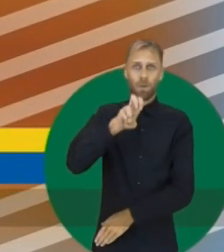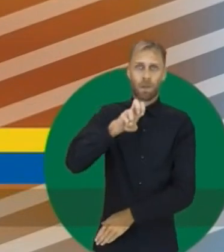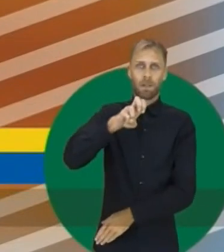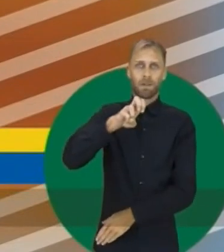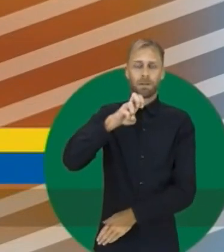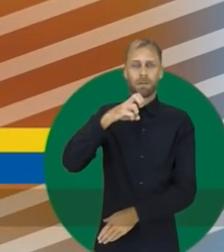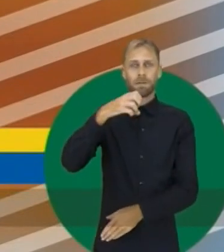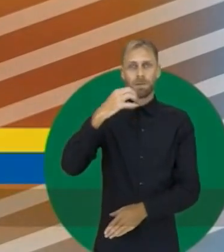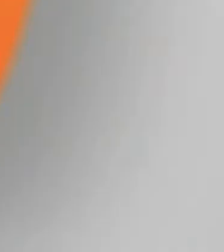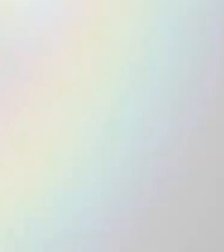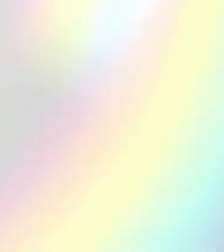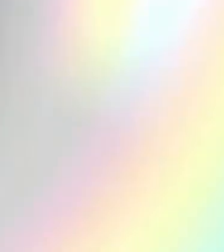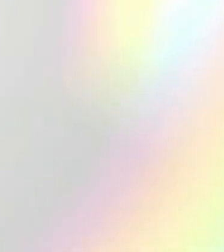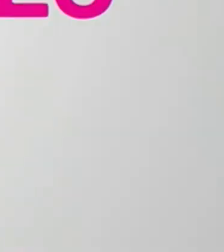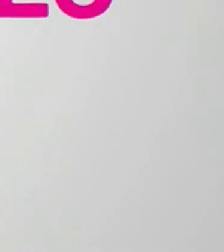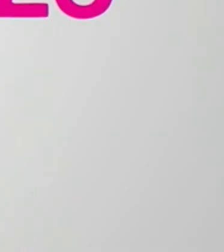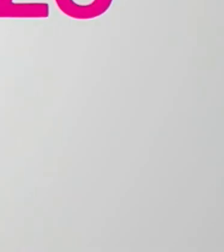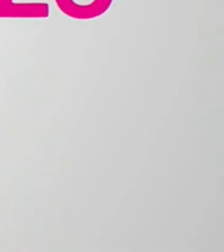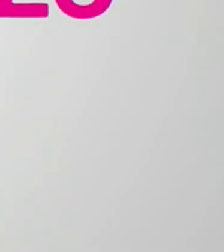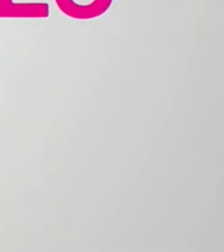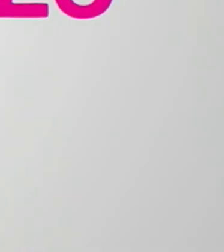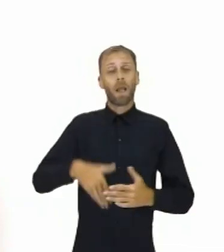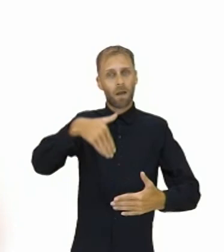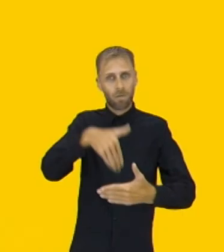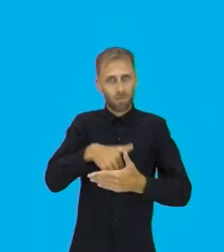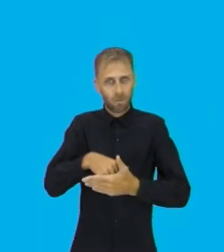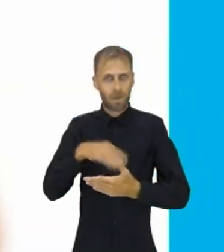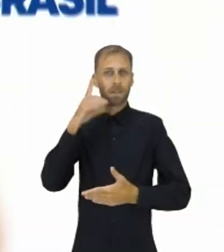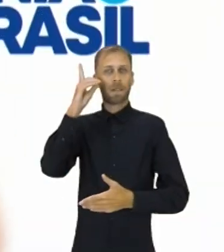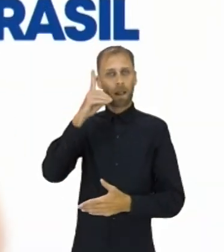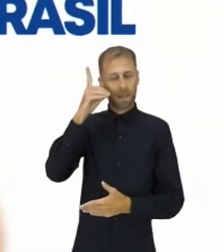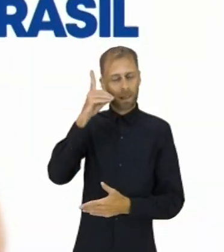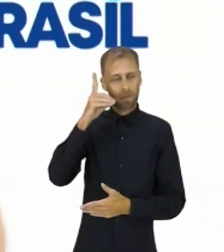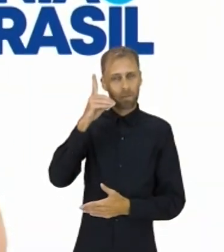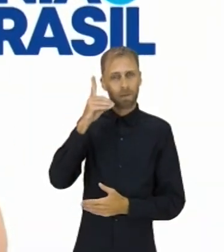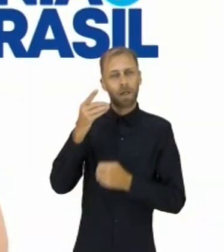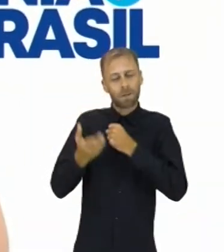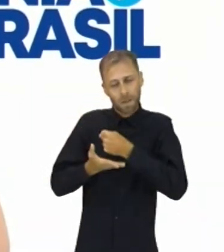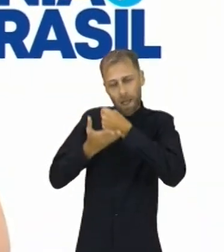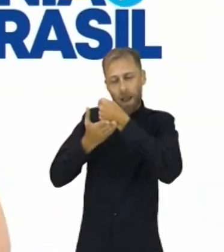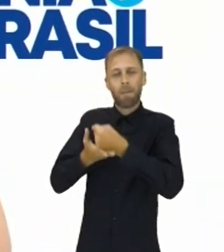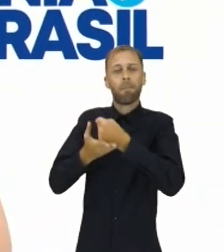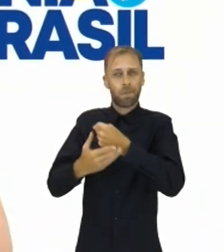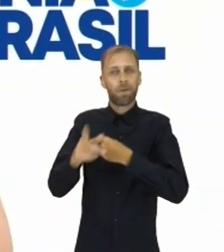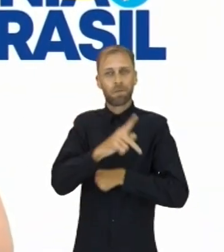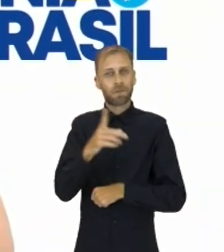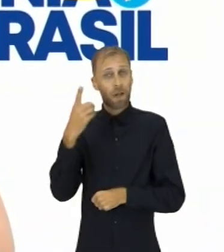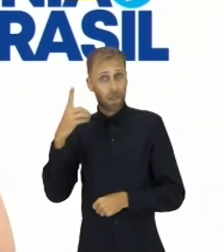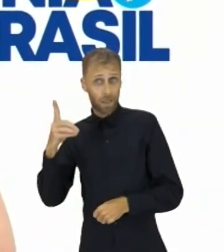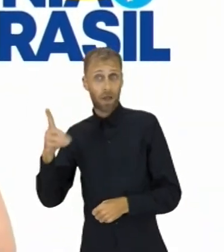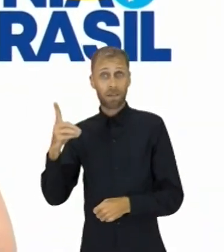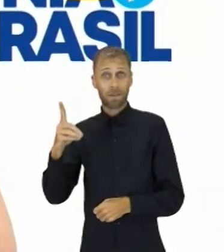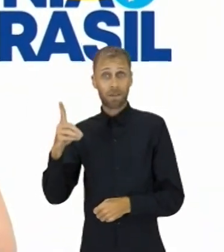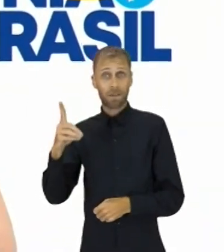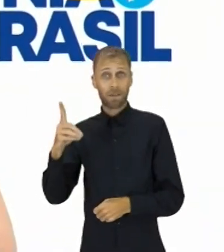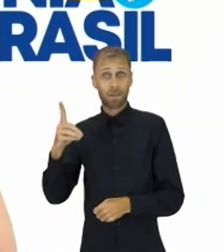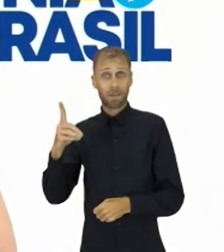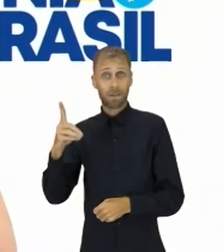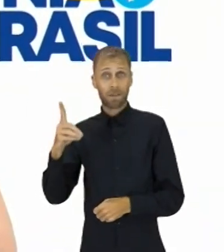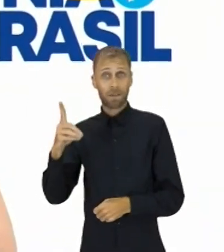4500 Aqui trabalha Vote nos deputados do União Brasil Que apoiam professora Dorinha Paz